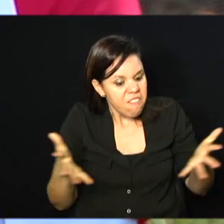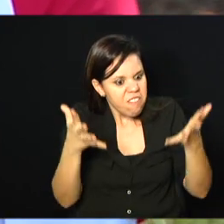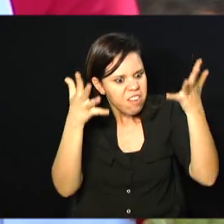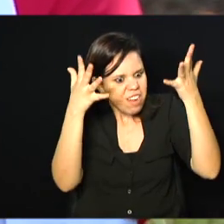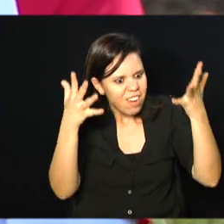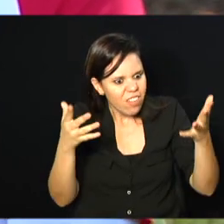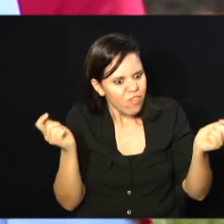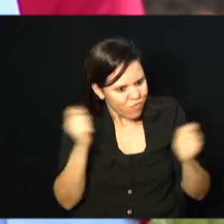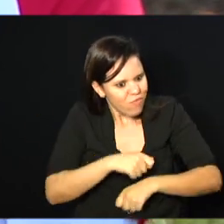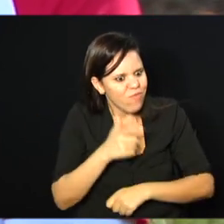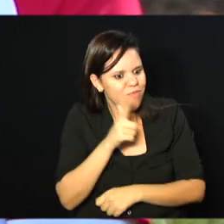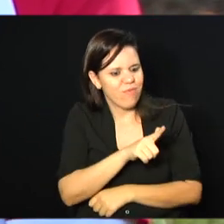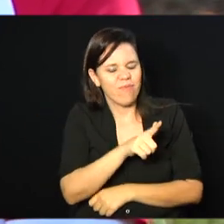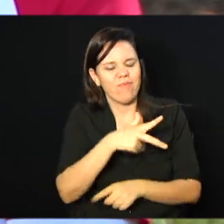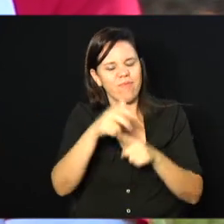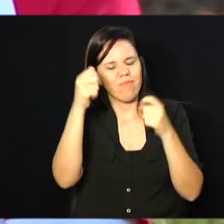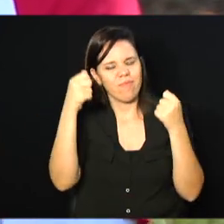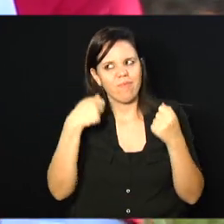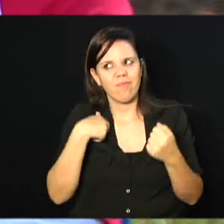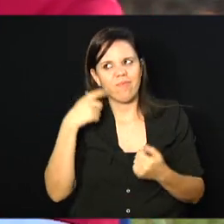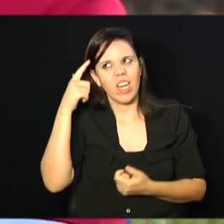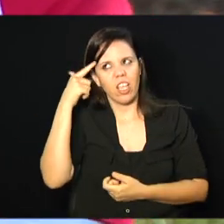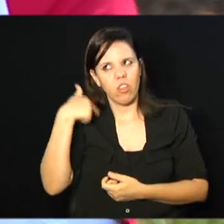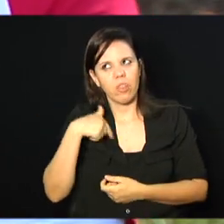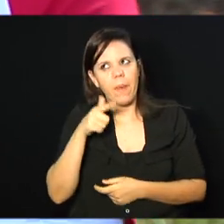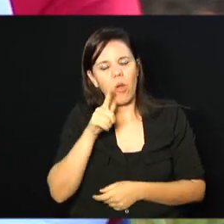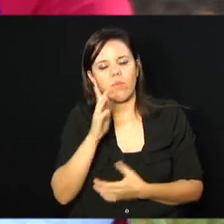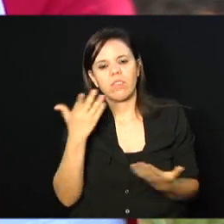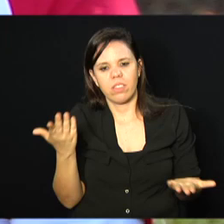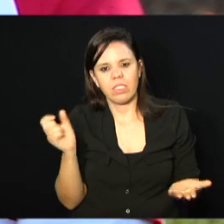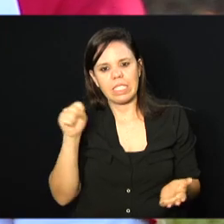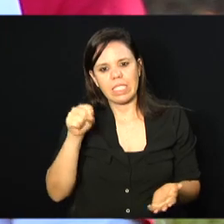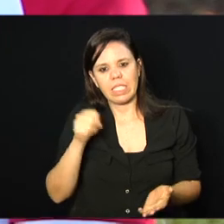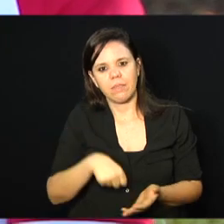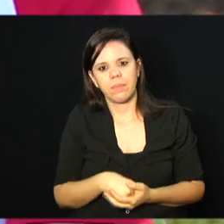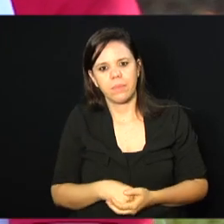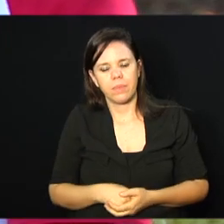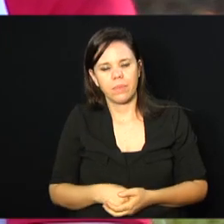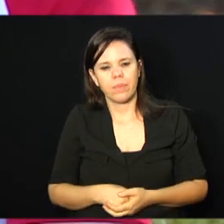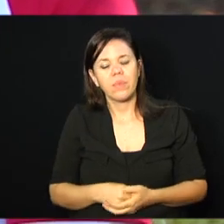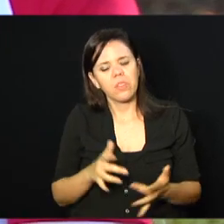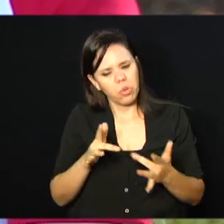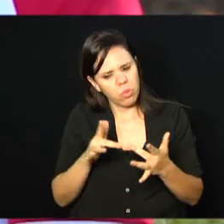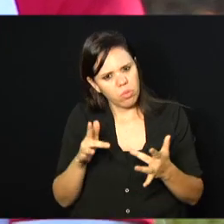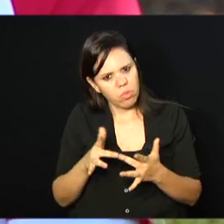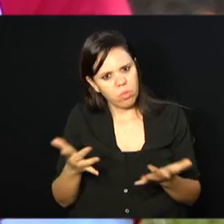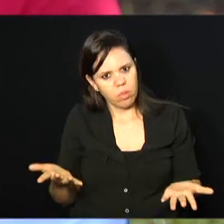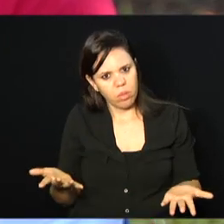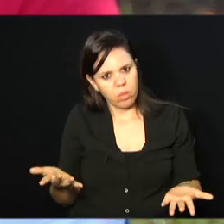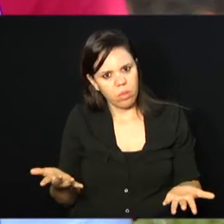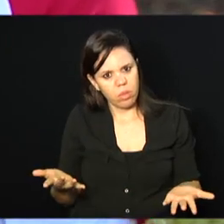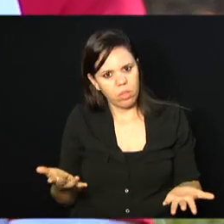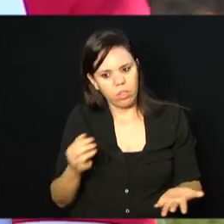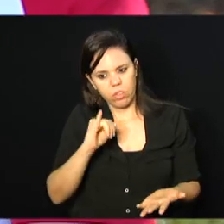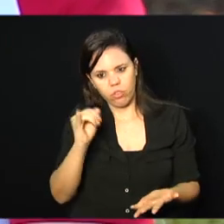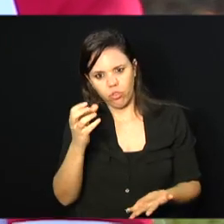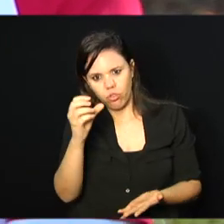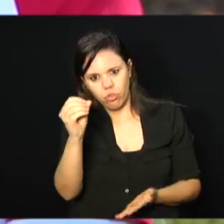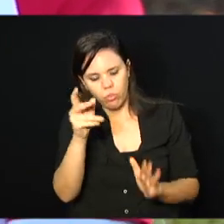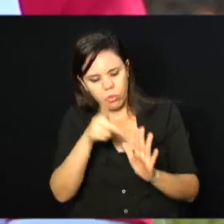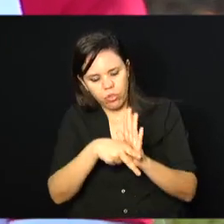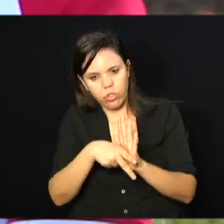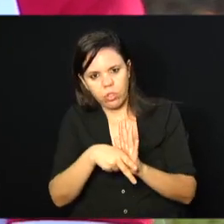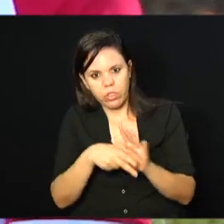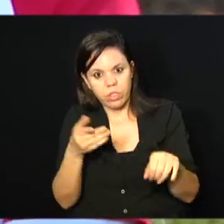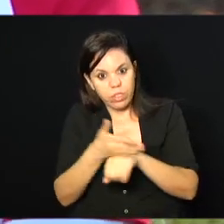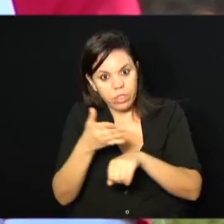valeu, você está conseguindo. Sabe o eu consigo? Consegue, consegue sim. Entre em contato, entre em contato com o João, entre em contato com o projeto.